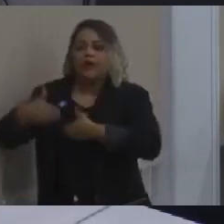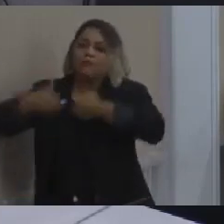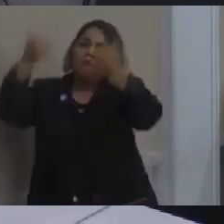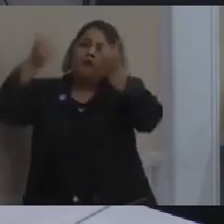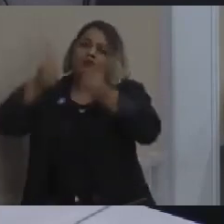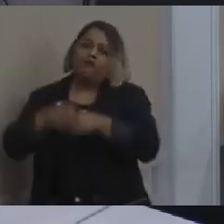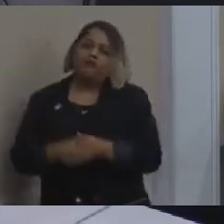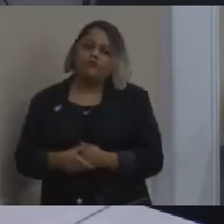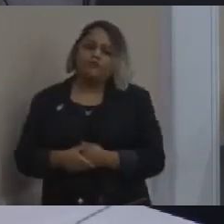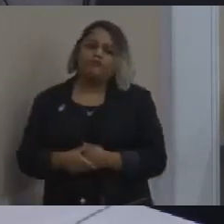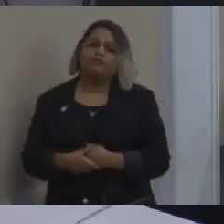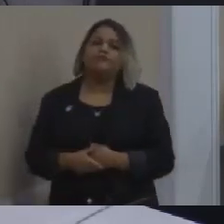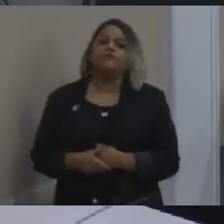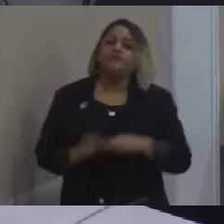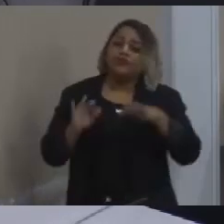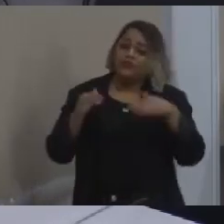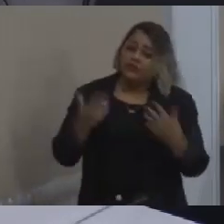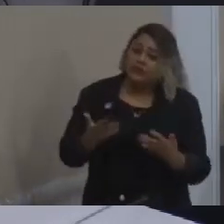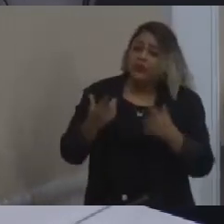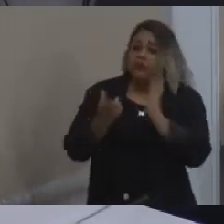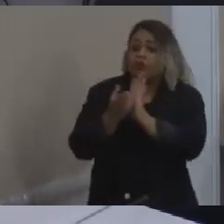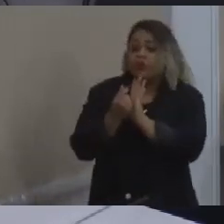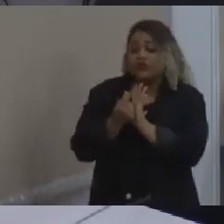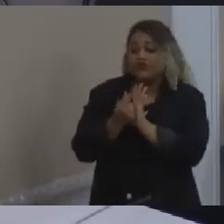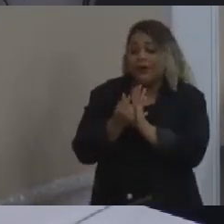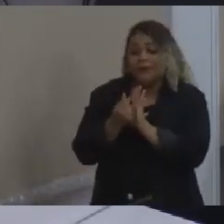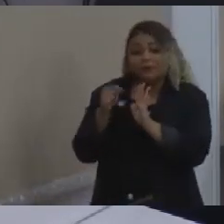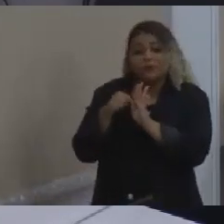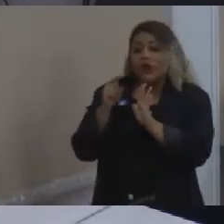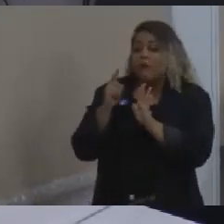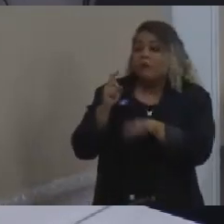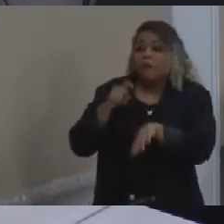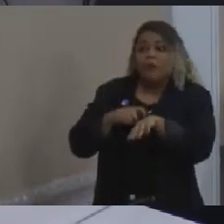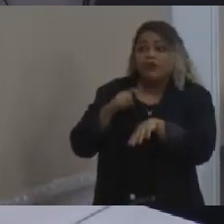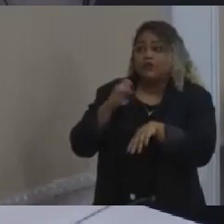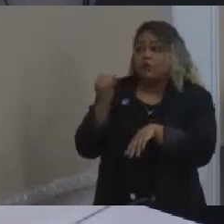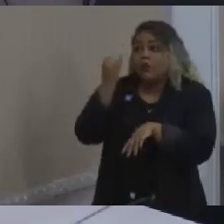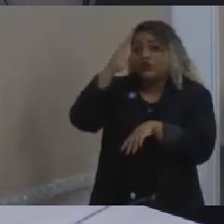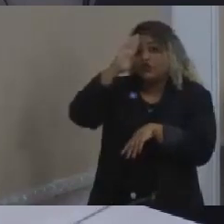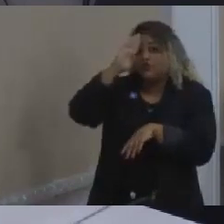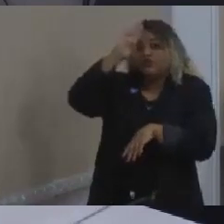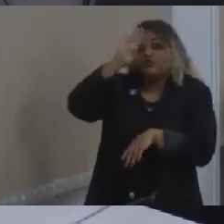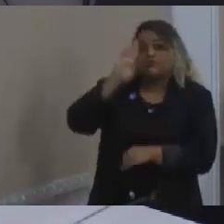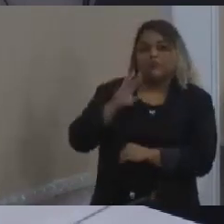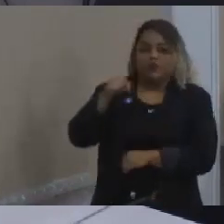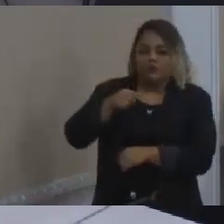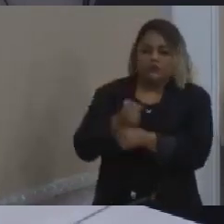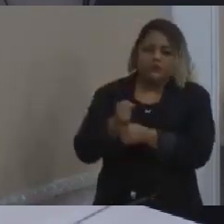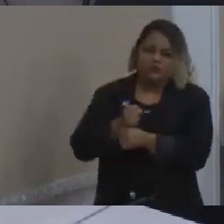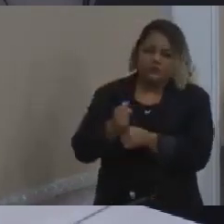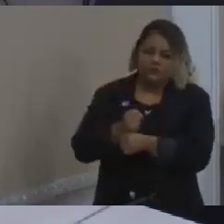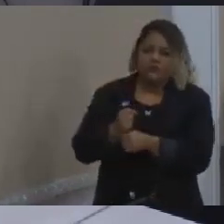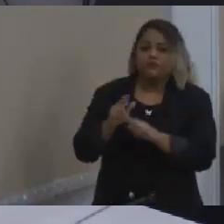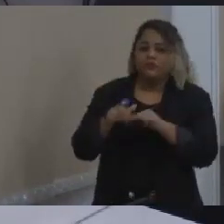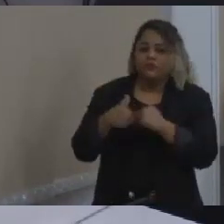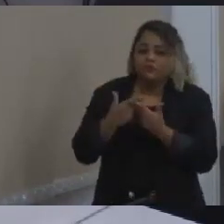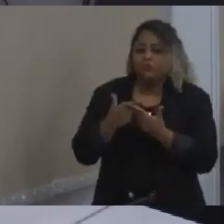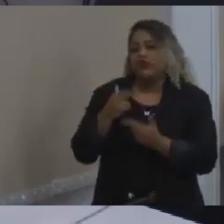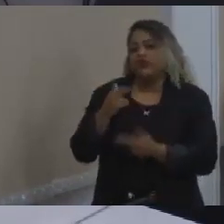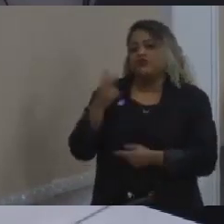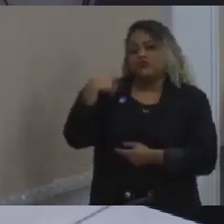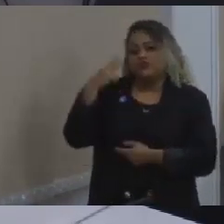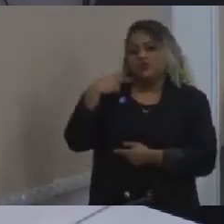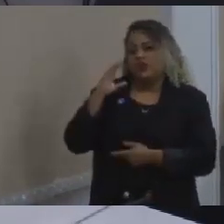possível. Então, o orçamento é o momento mais importante desse ano e por isso, vereador Cleiton Xavier, é